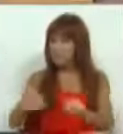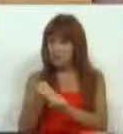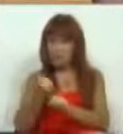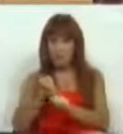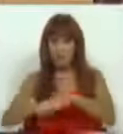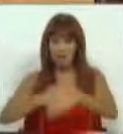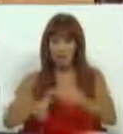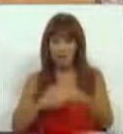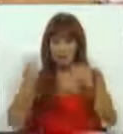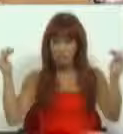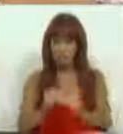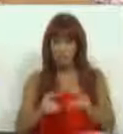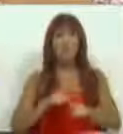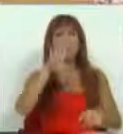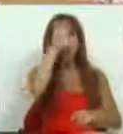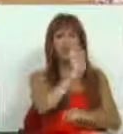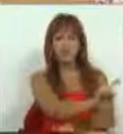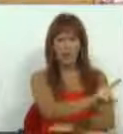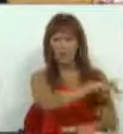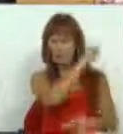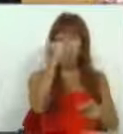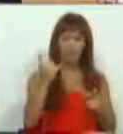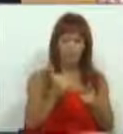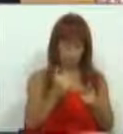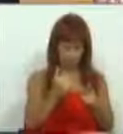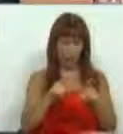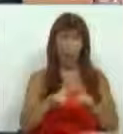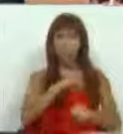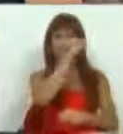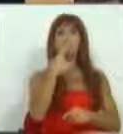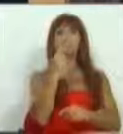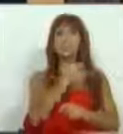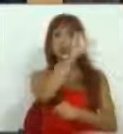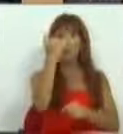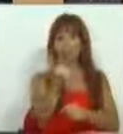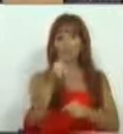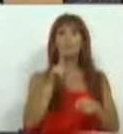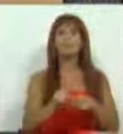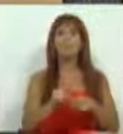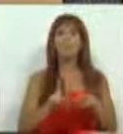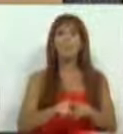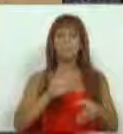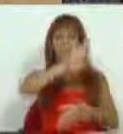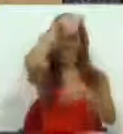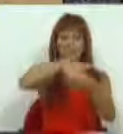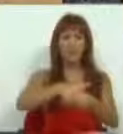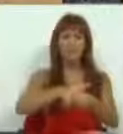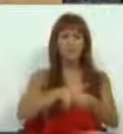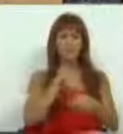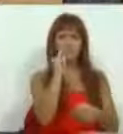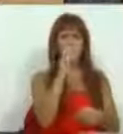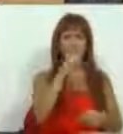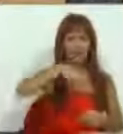operacionalidade ao Ministério. Em segundo lugar, e a segunda questão, tem a ver com a fusão do